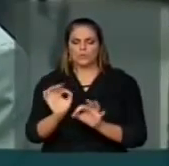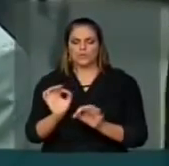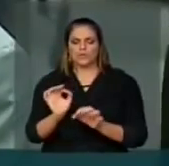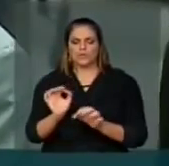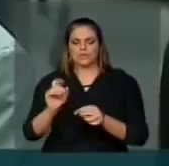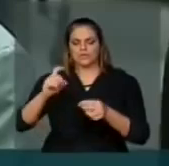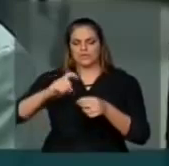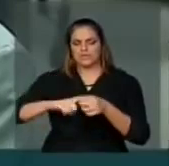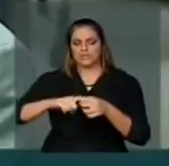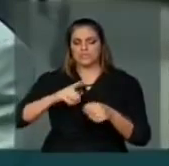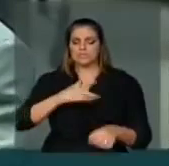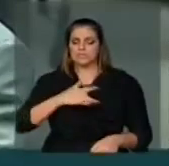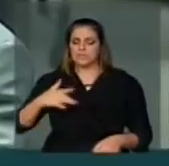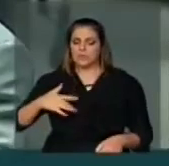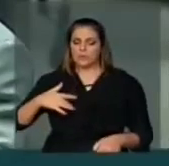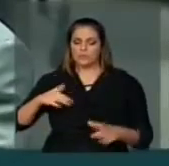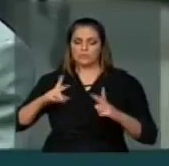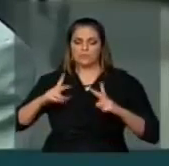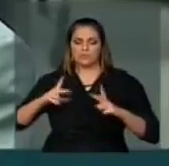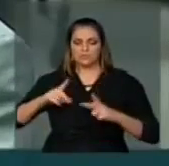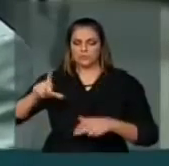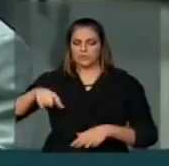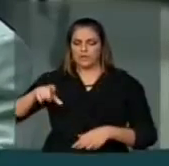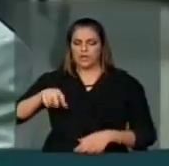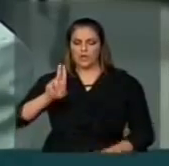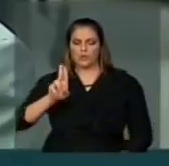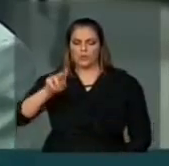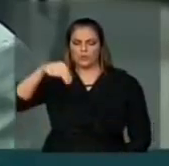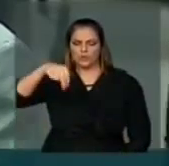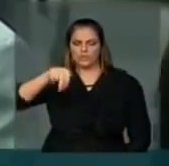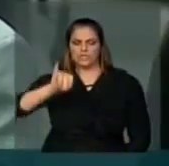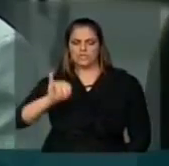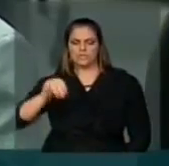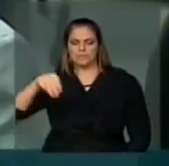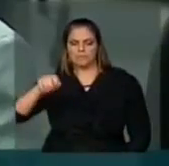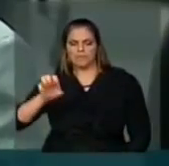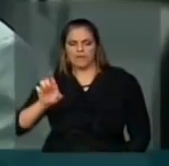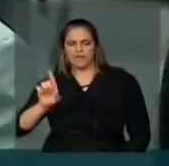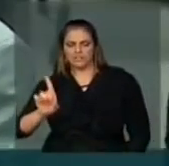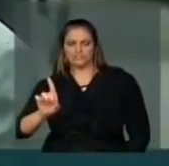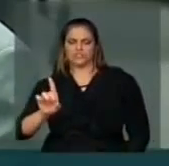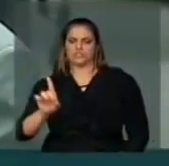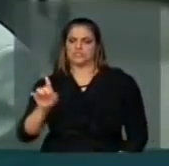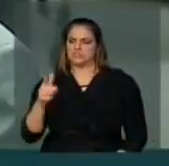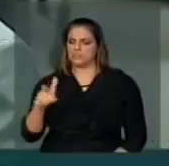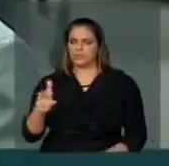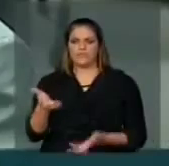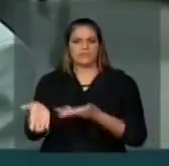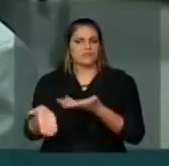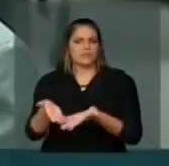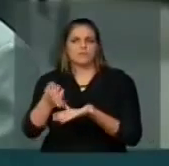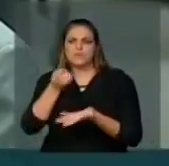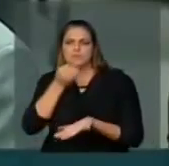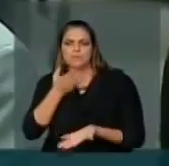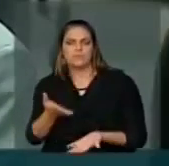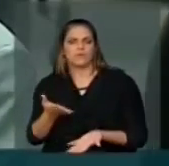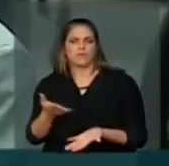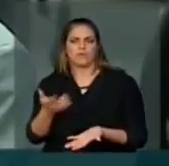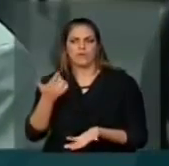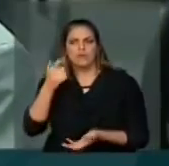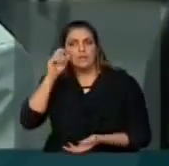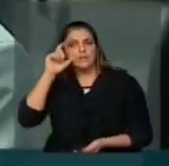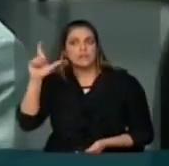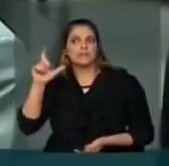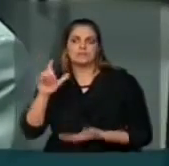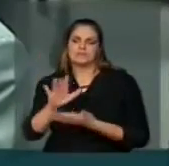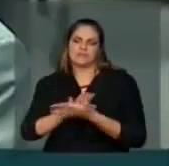Unimed, que tratou com descaso, desprezo, enfim, total desinteresse a essa